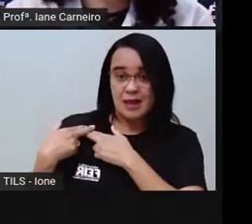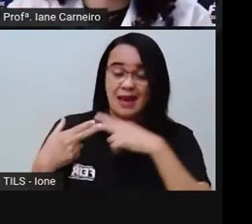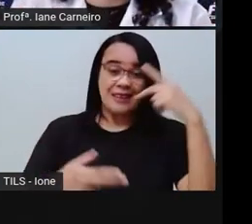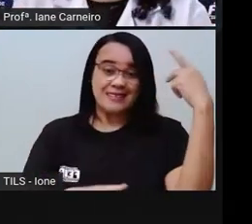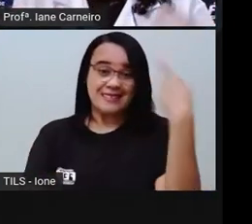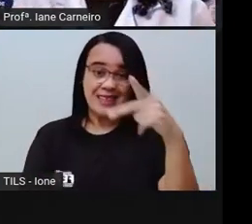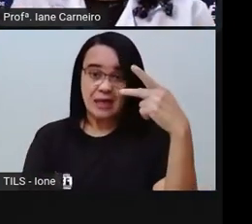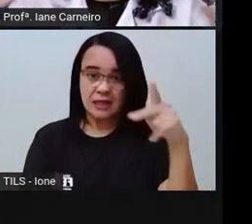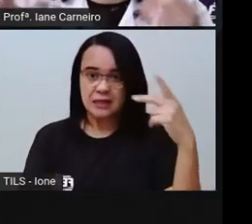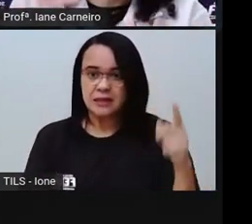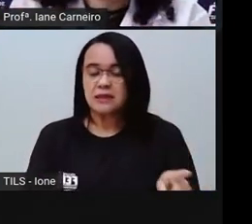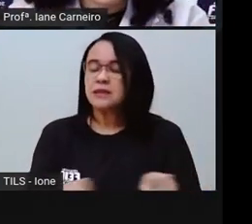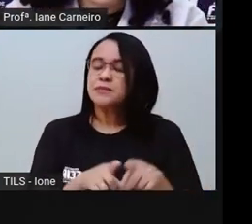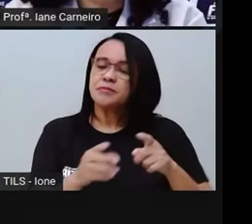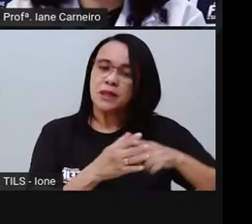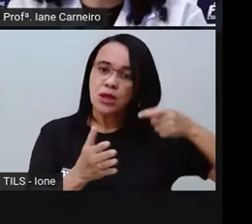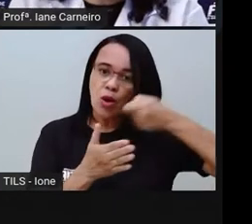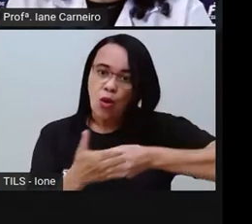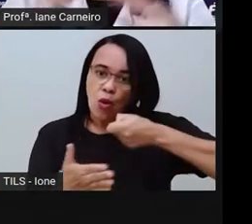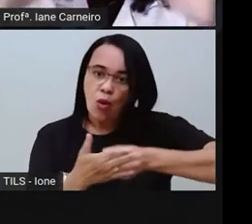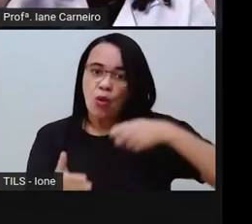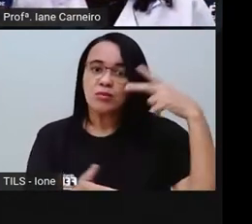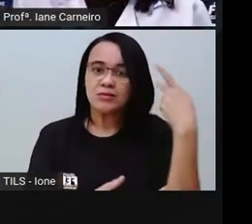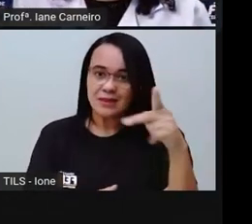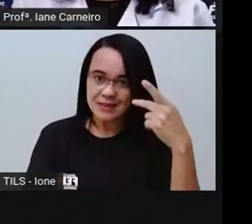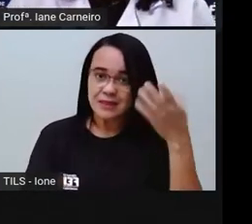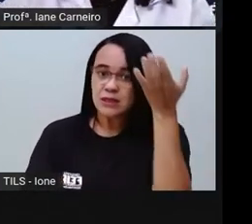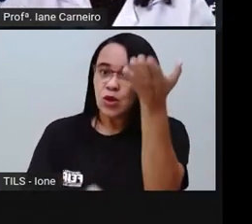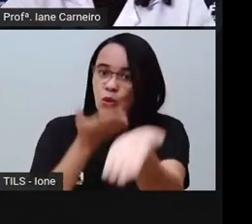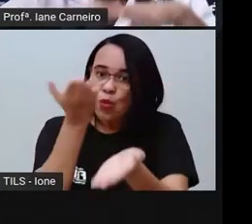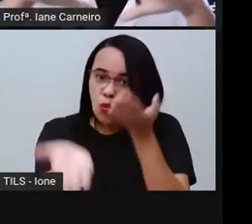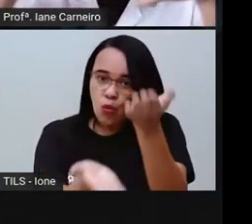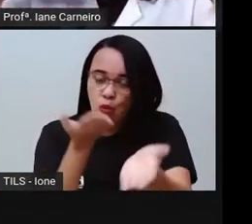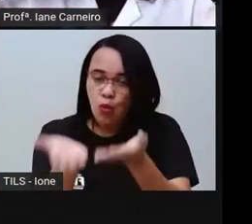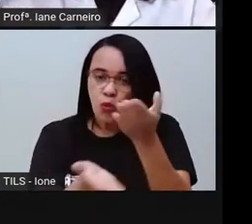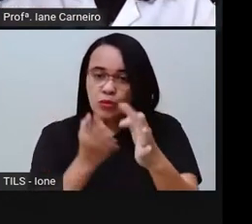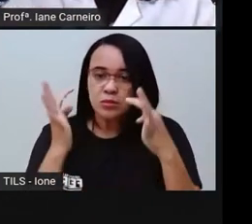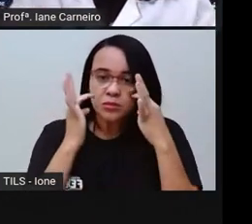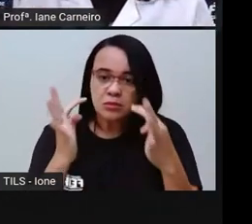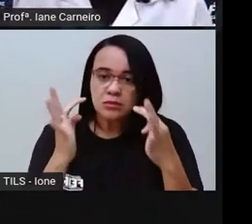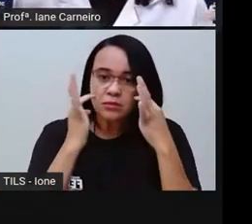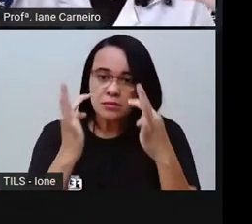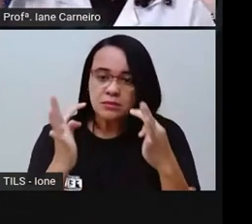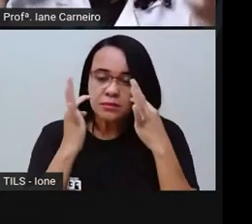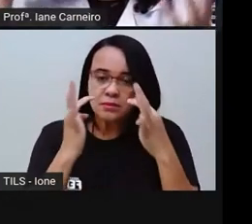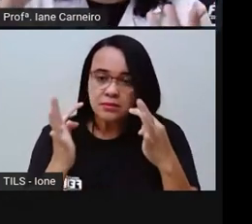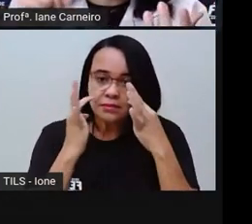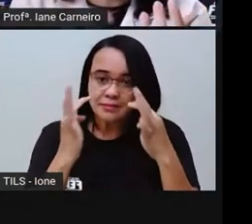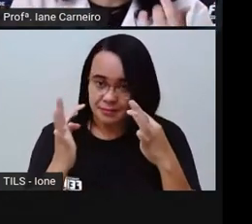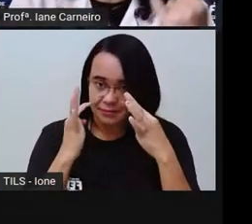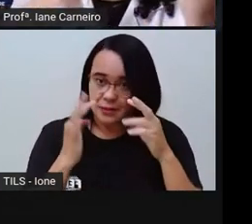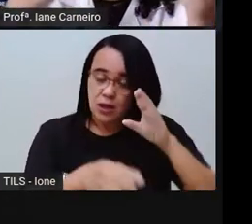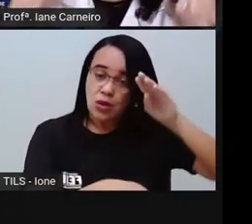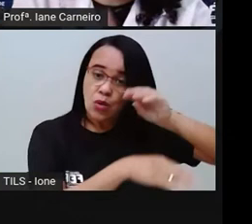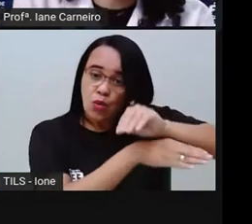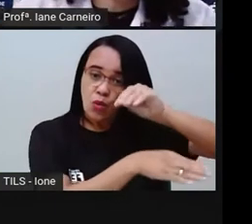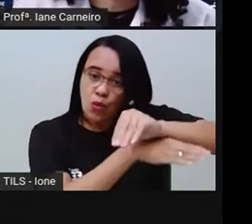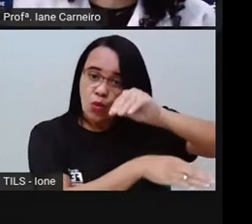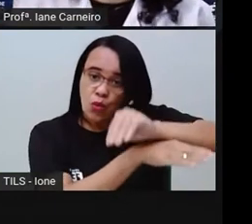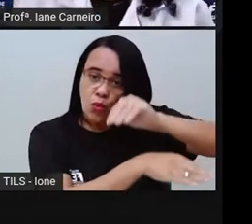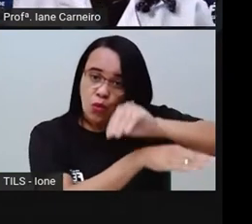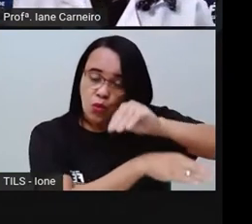crianças, de cuidar dos adolescentes, né? E esse cuidado, ele é bem, amplo. Ele tem a ver com dar